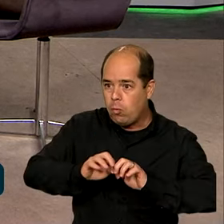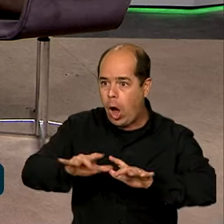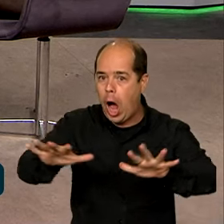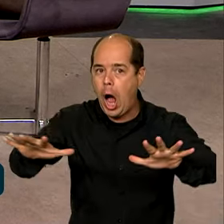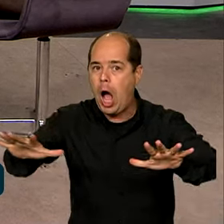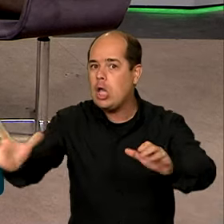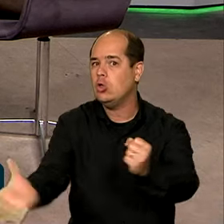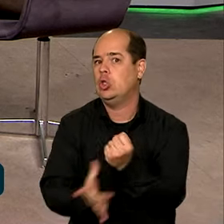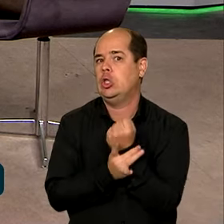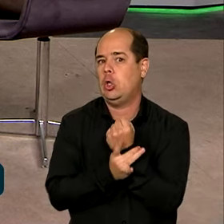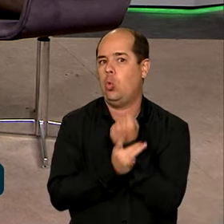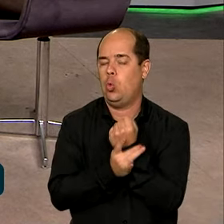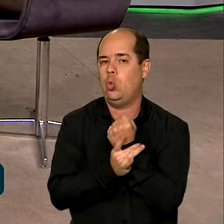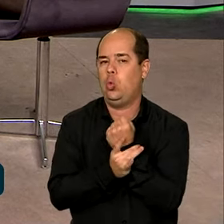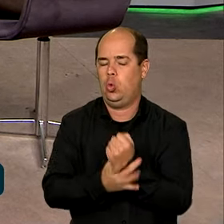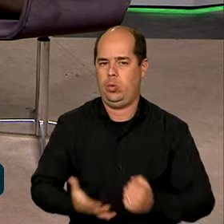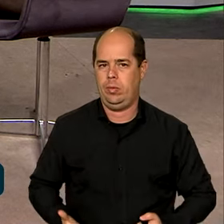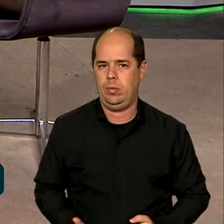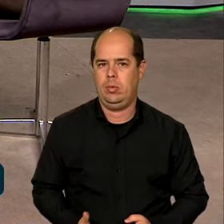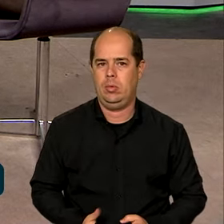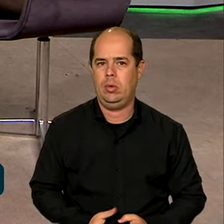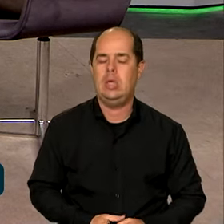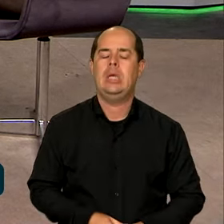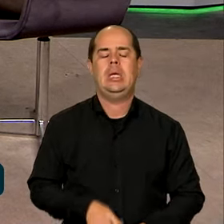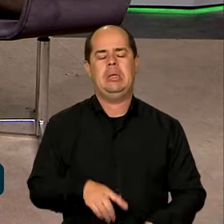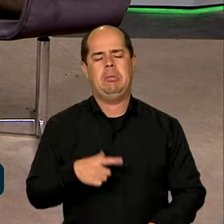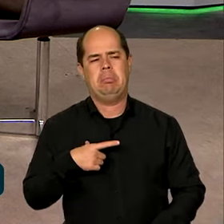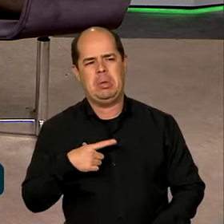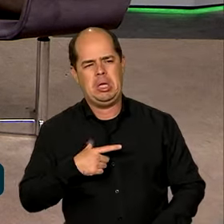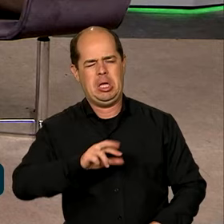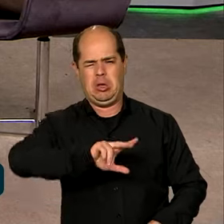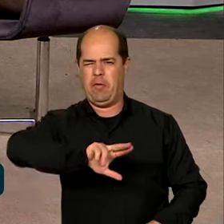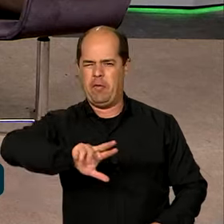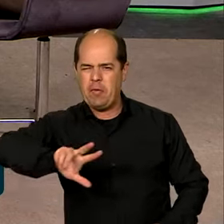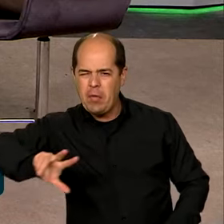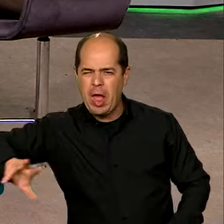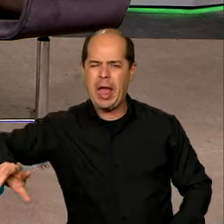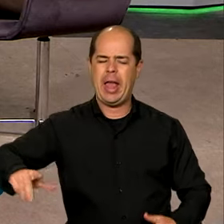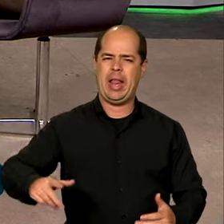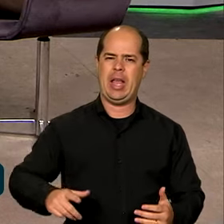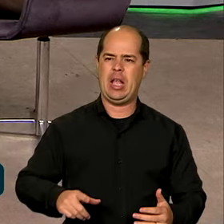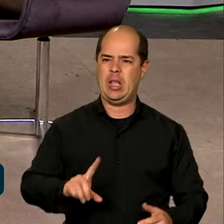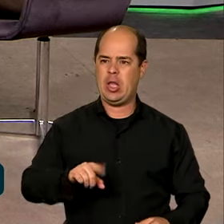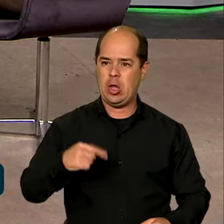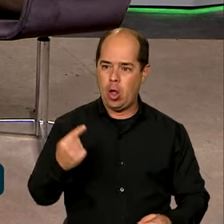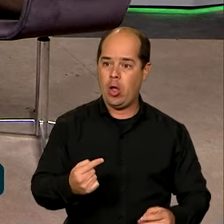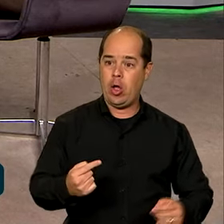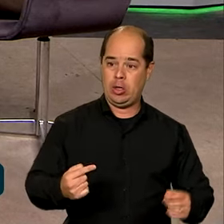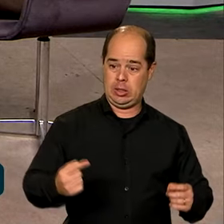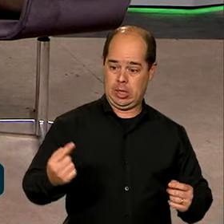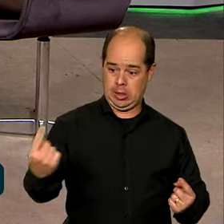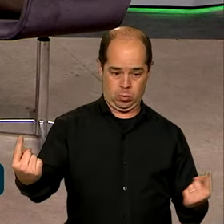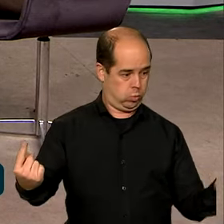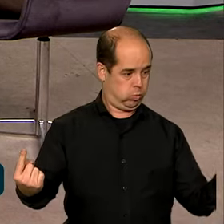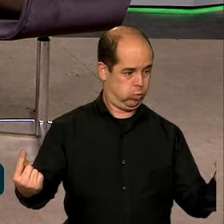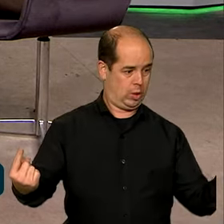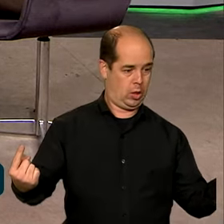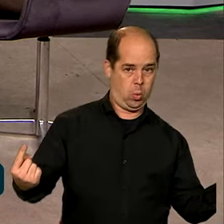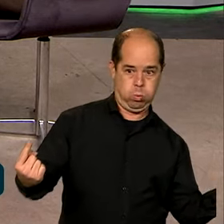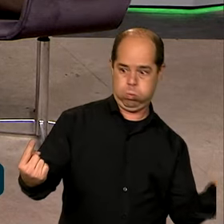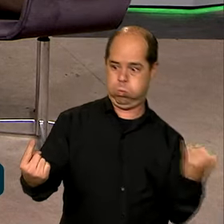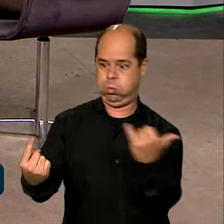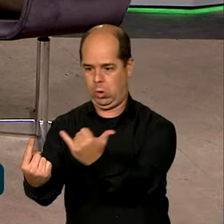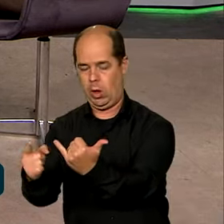appliances, todos os equipamentos necessários para que a gente consiga ter sucesso nessa transmissão fim a fim do dado sensível